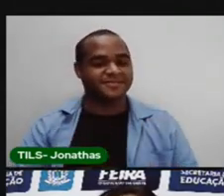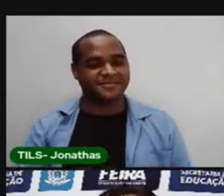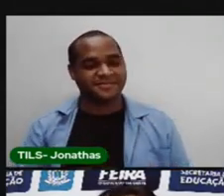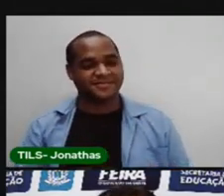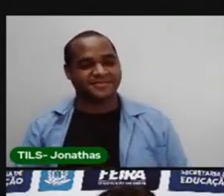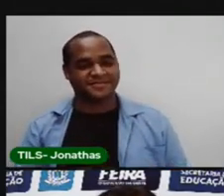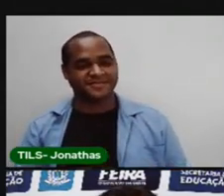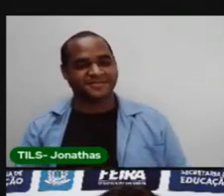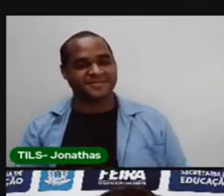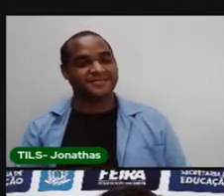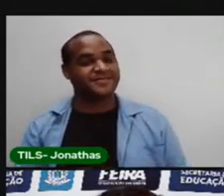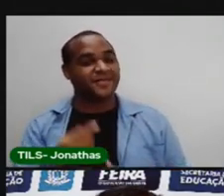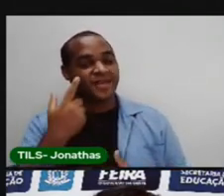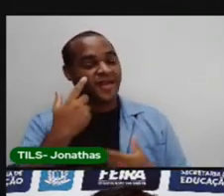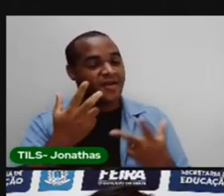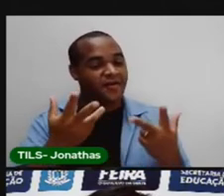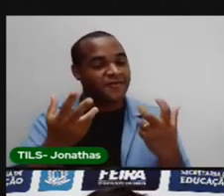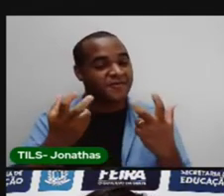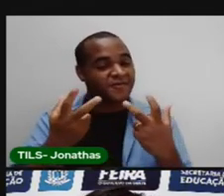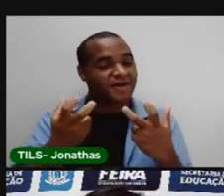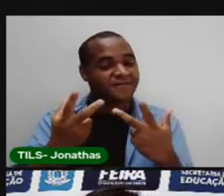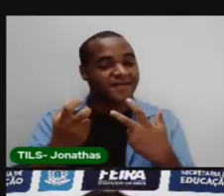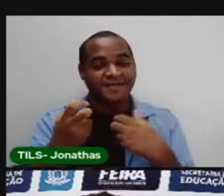Olha bem a imagem.